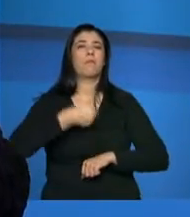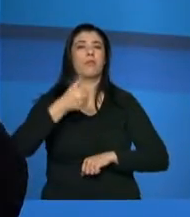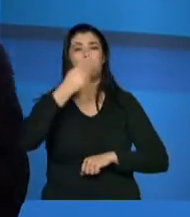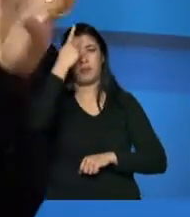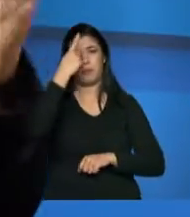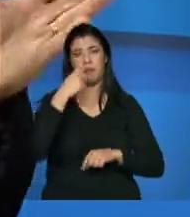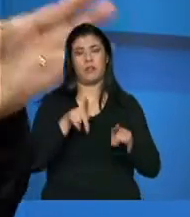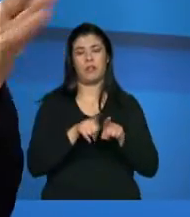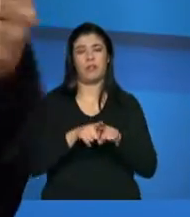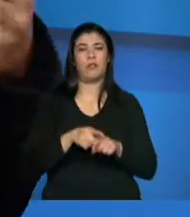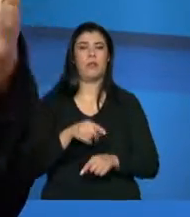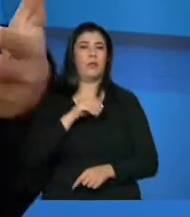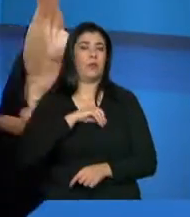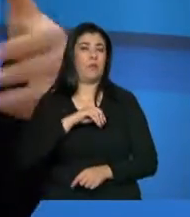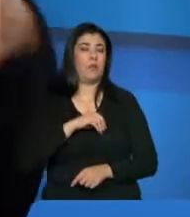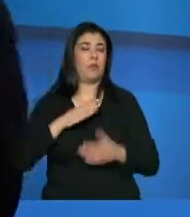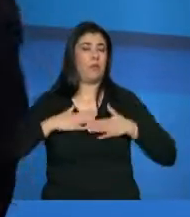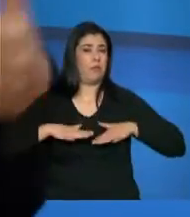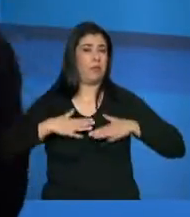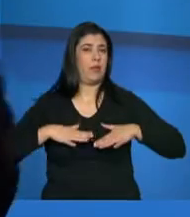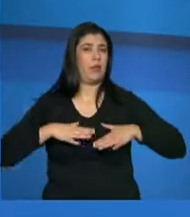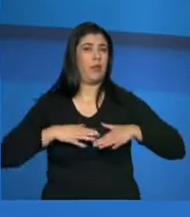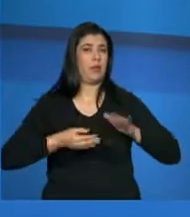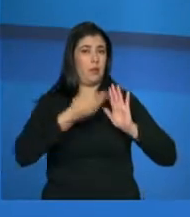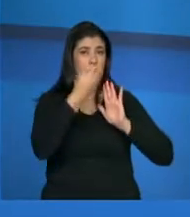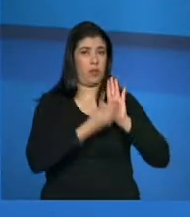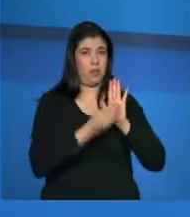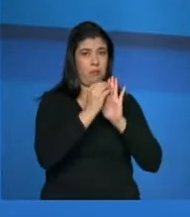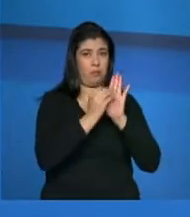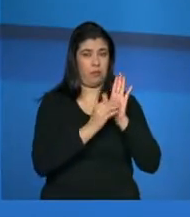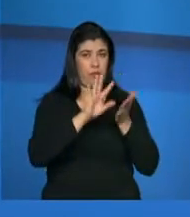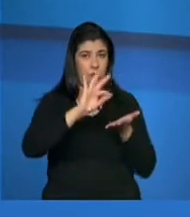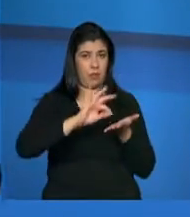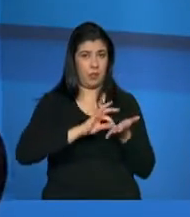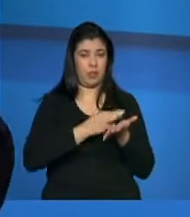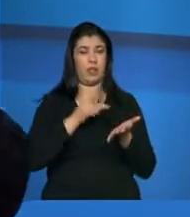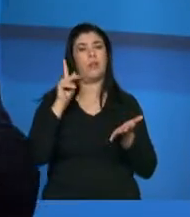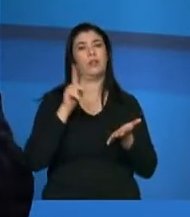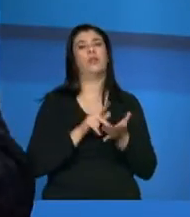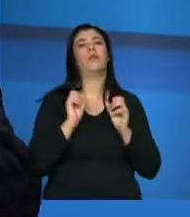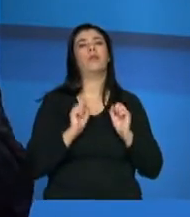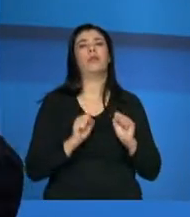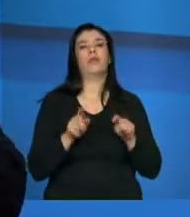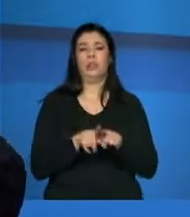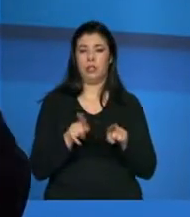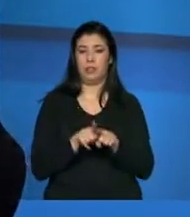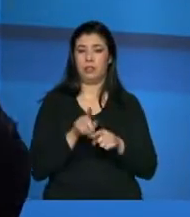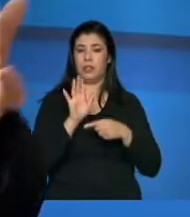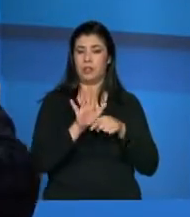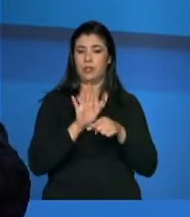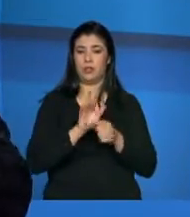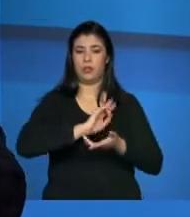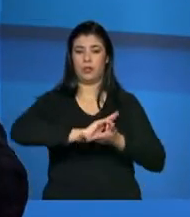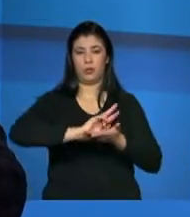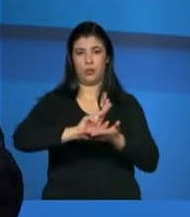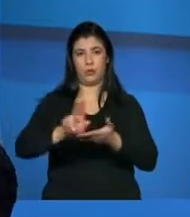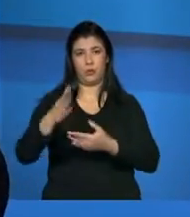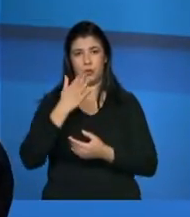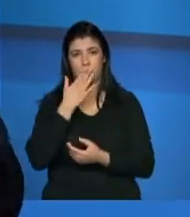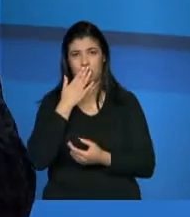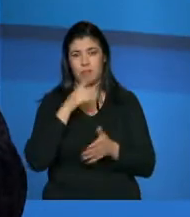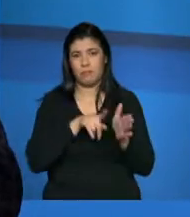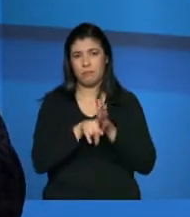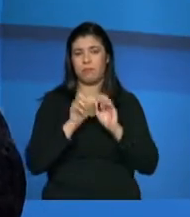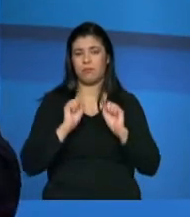mais tranquila. Então, quer dizer, o cadastro, por esse mecanismo de atualização, ele permite essa série de análises que, na verdade,